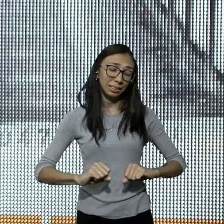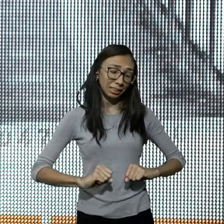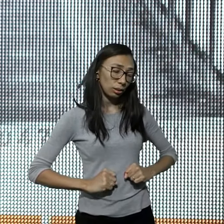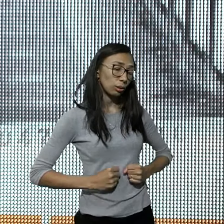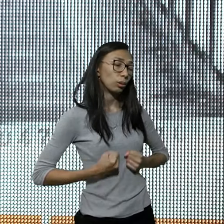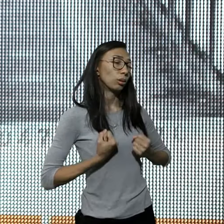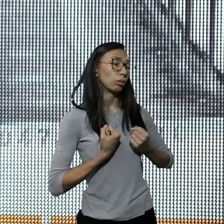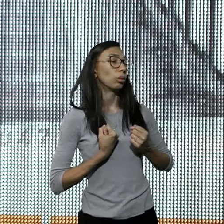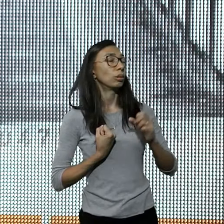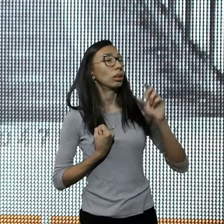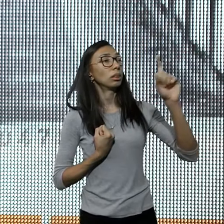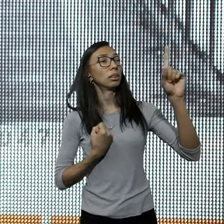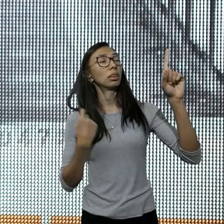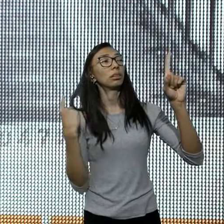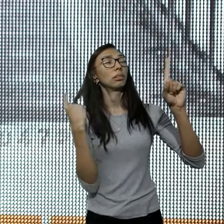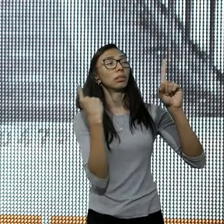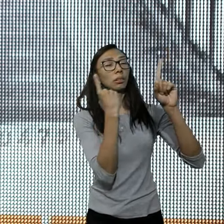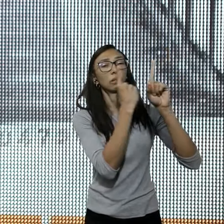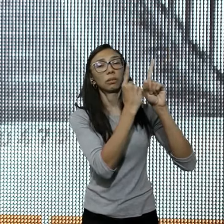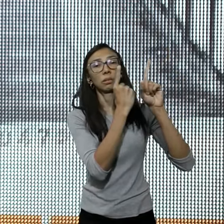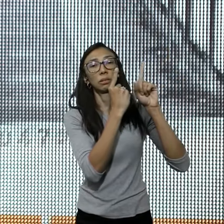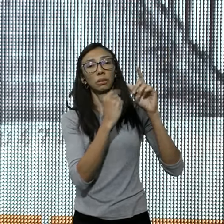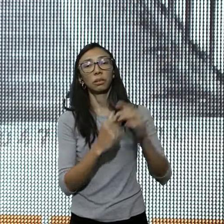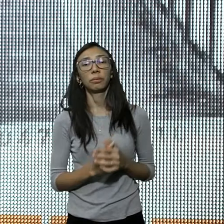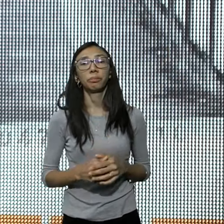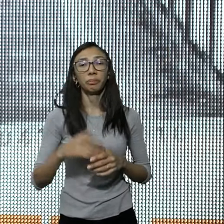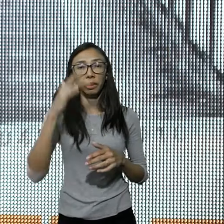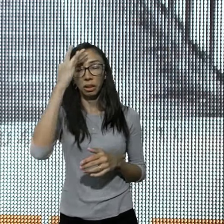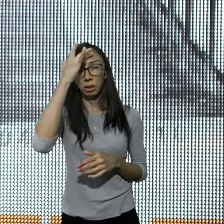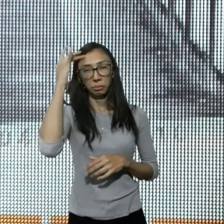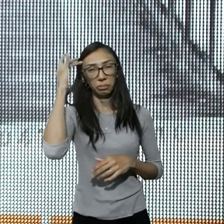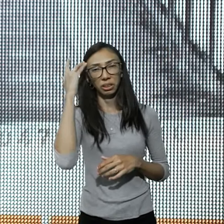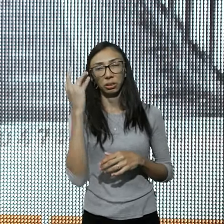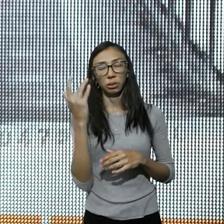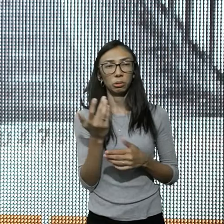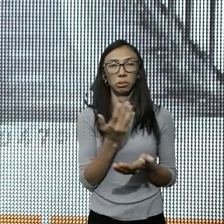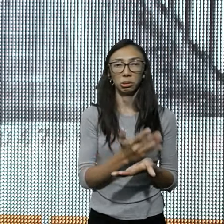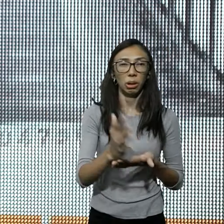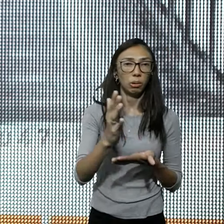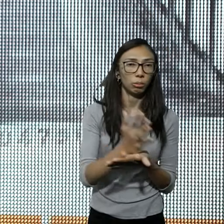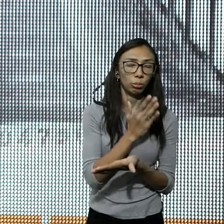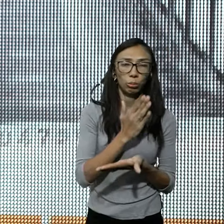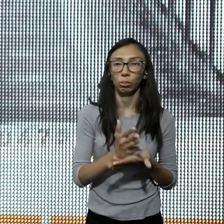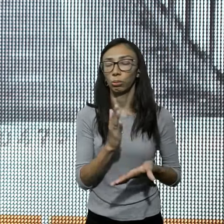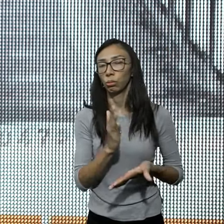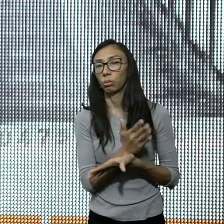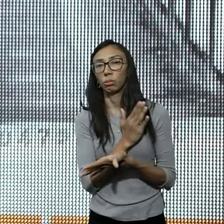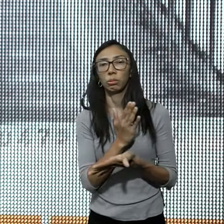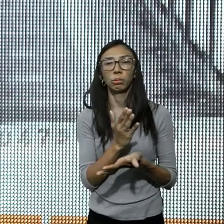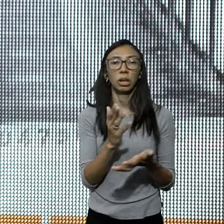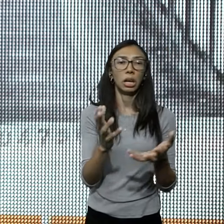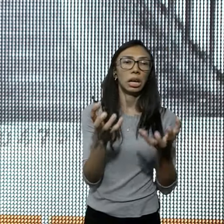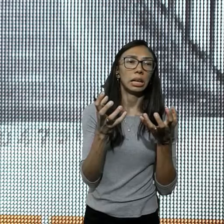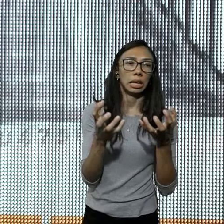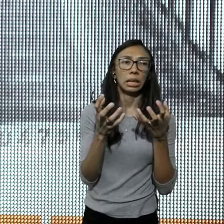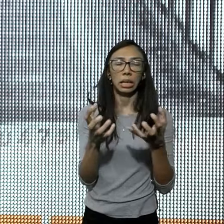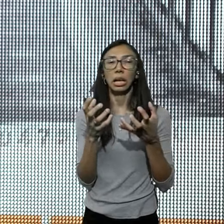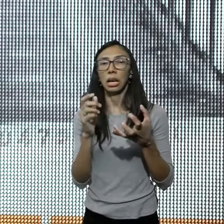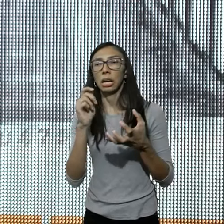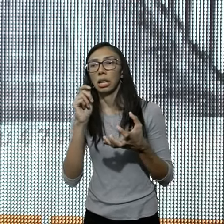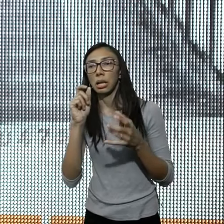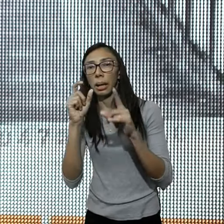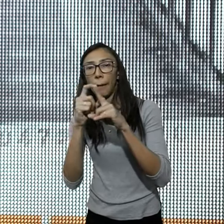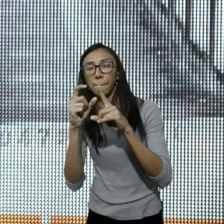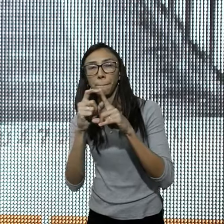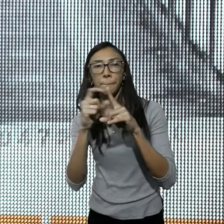mas, eu vejo, muitas pessoas, da igreja, literalmente, engordando, elas estão ali, se alimentando, do pão da